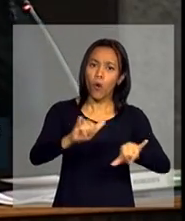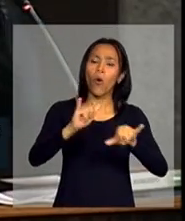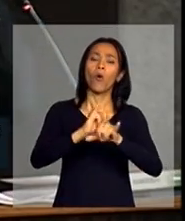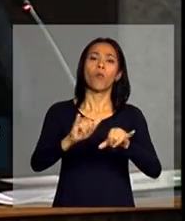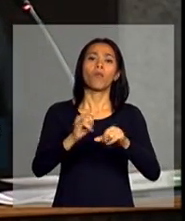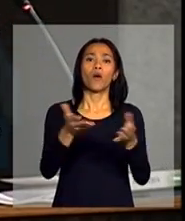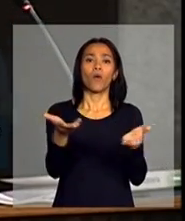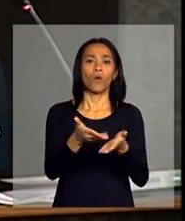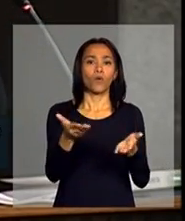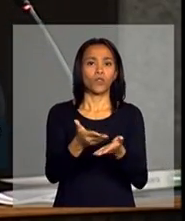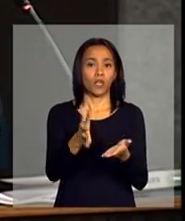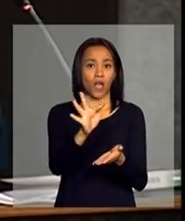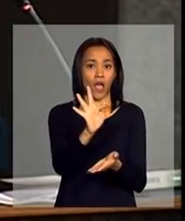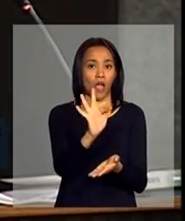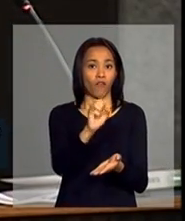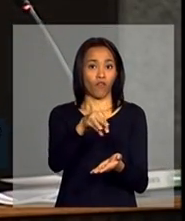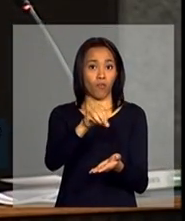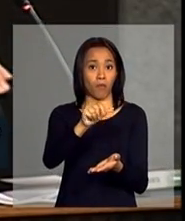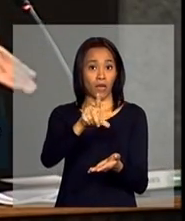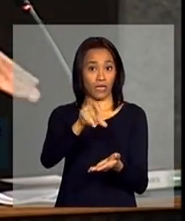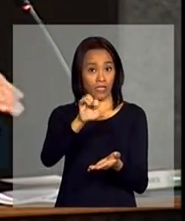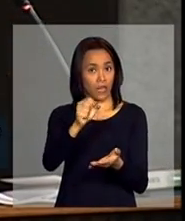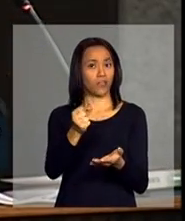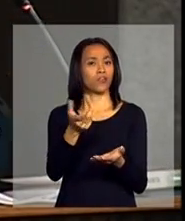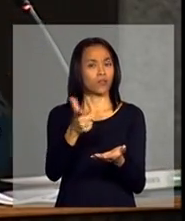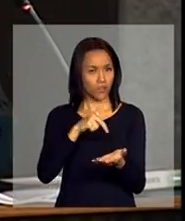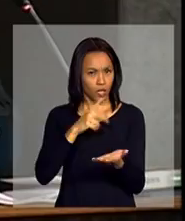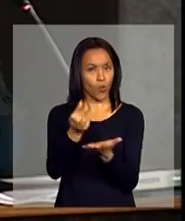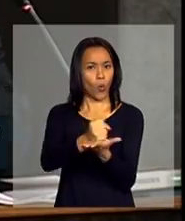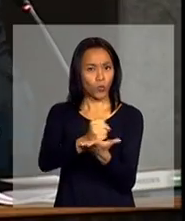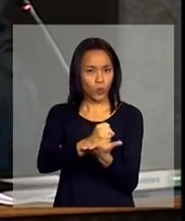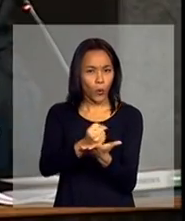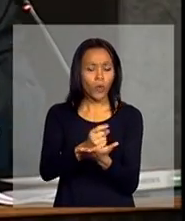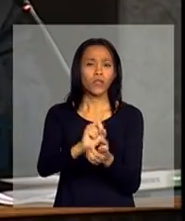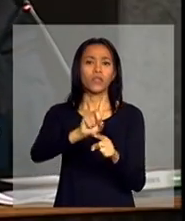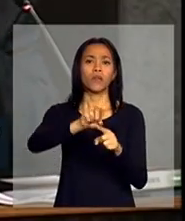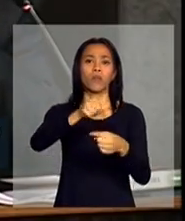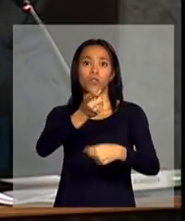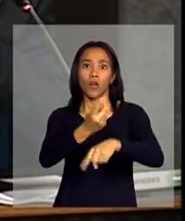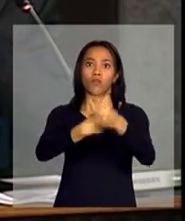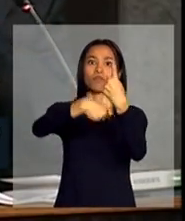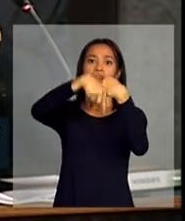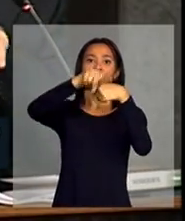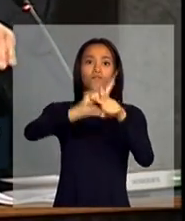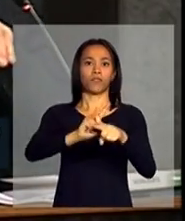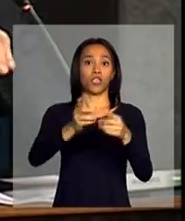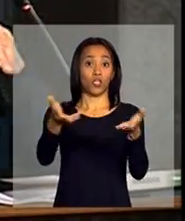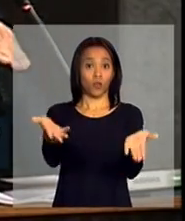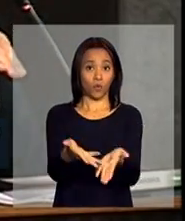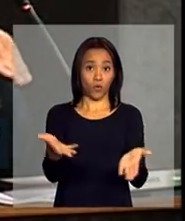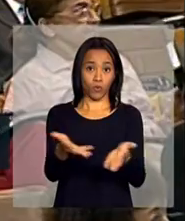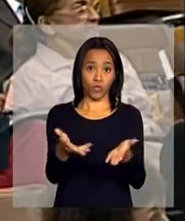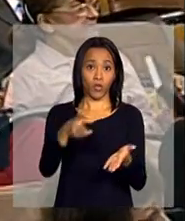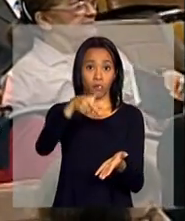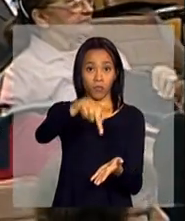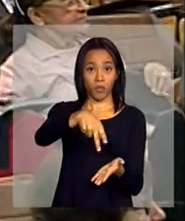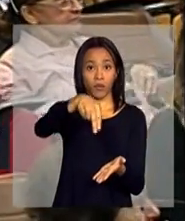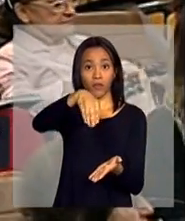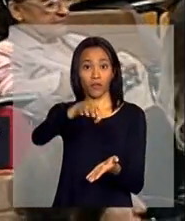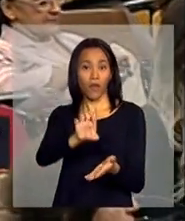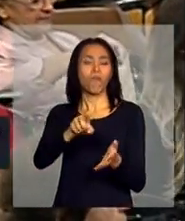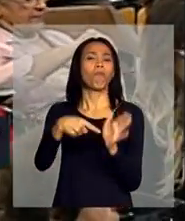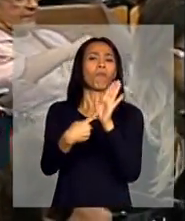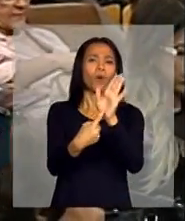estava mais ou menos estável, de 2008 para cima, ela dá um salto que vai até hoje. A PME mostra que esse salto